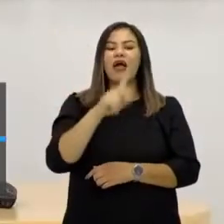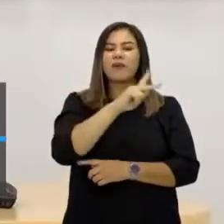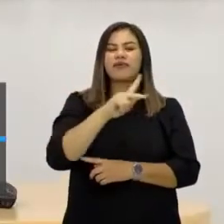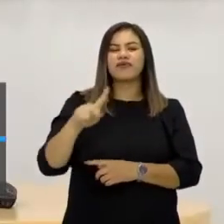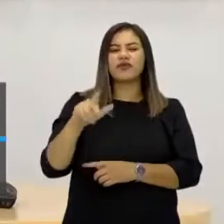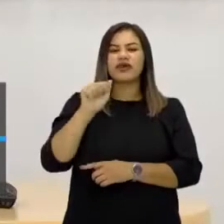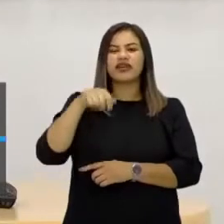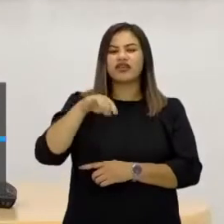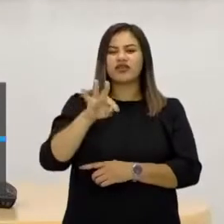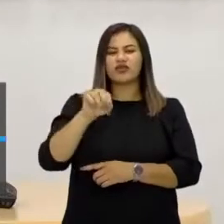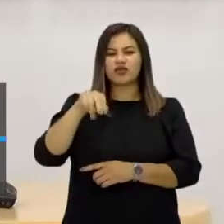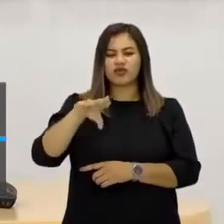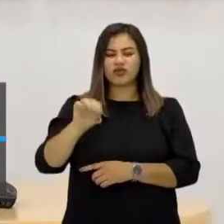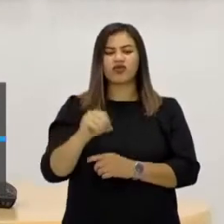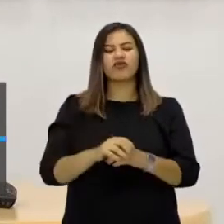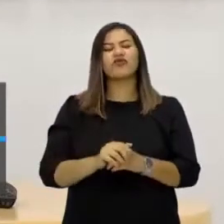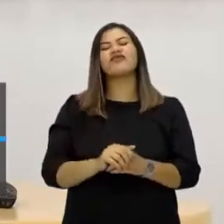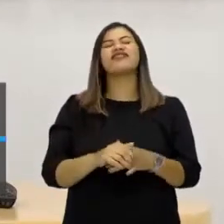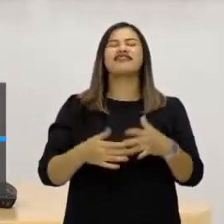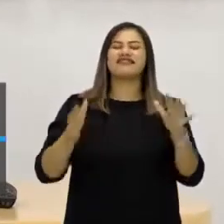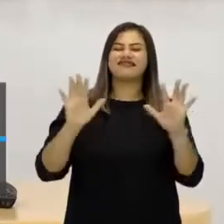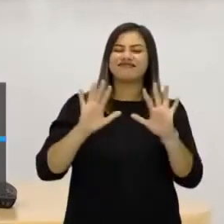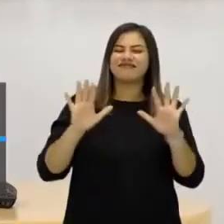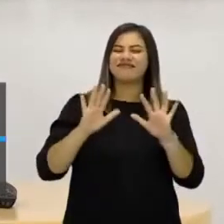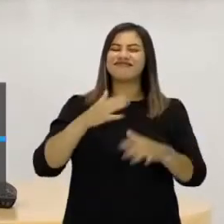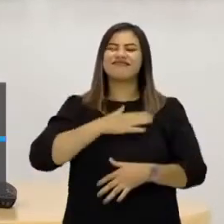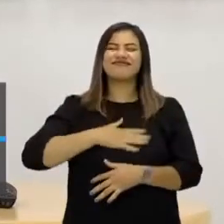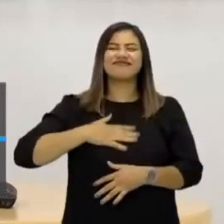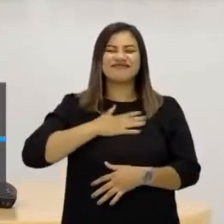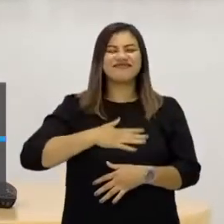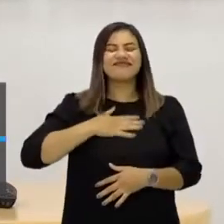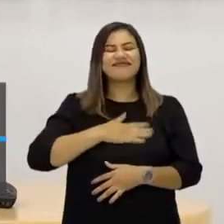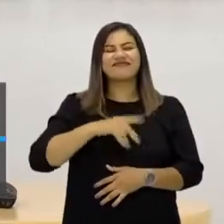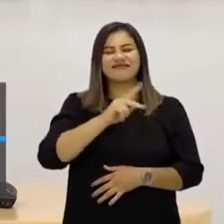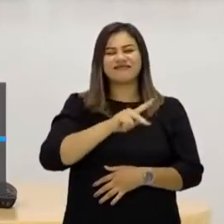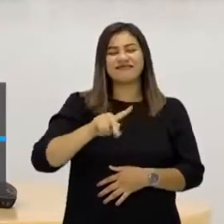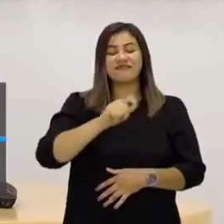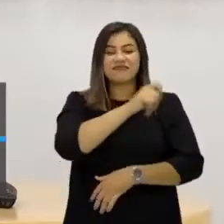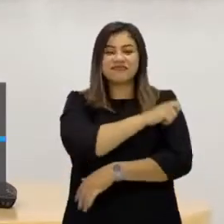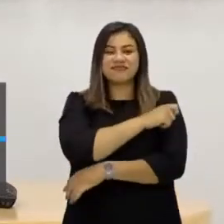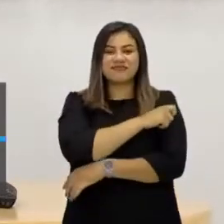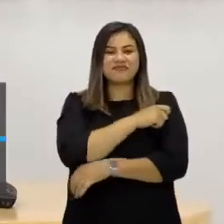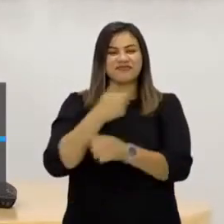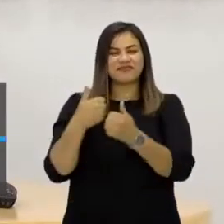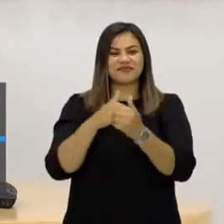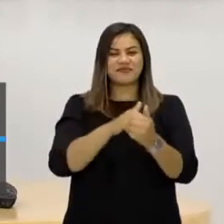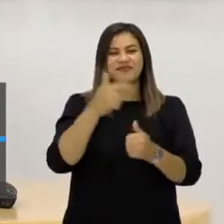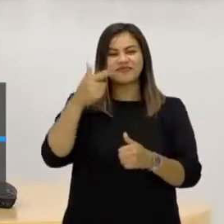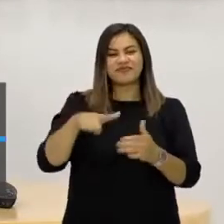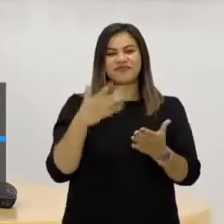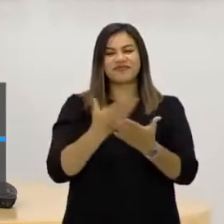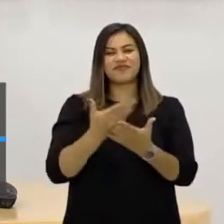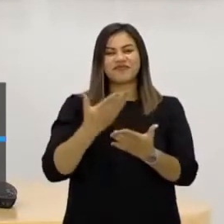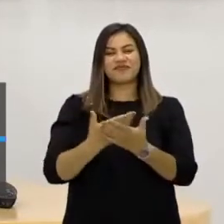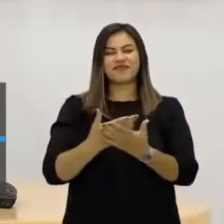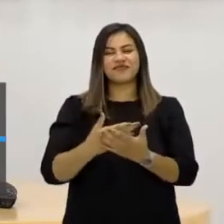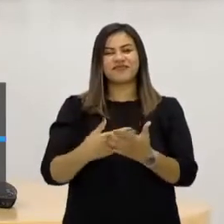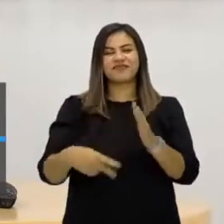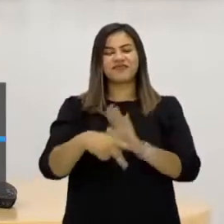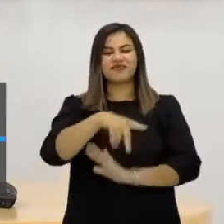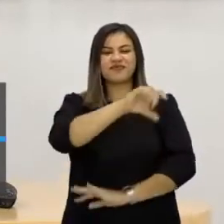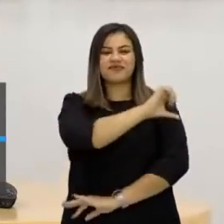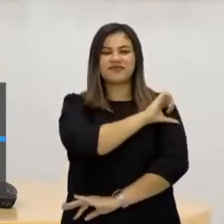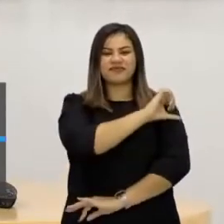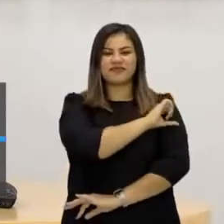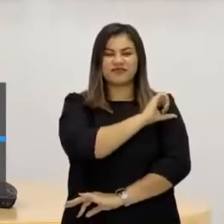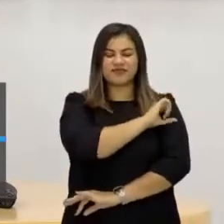grande Magno, um prazer imenso estar aqui com vocês. Obrigado alunos, professores e a todos que irão acompanhar mais essa aula do nono ano,